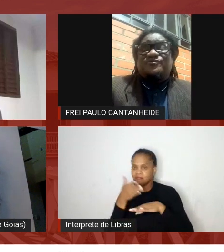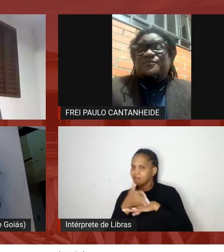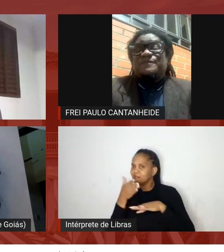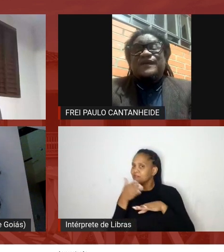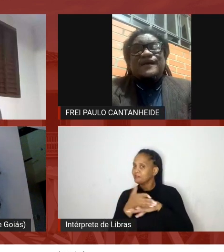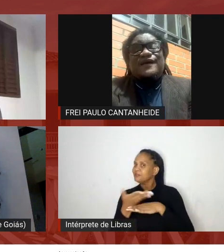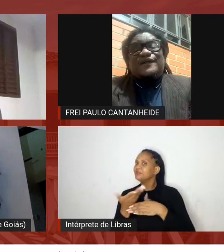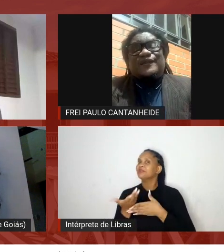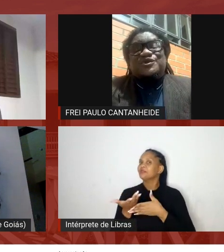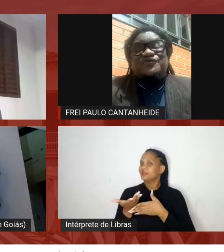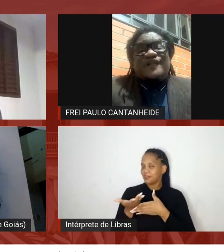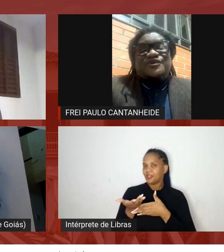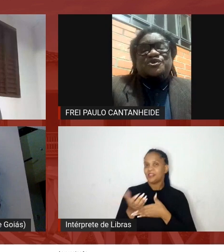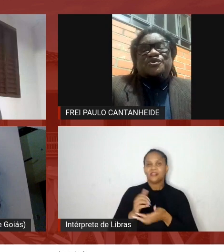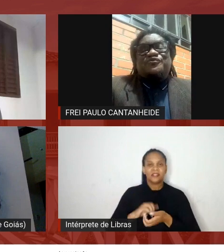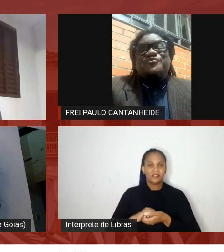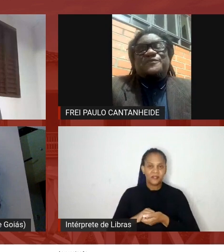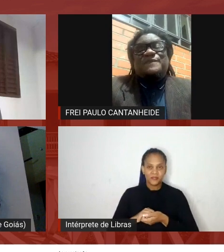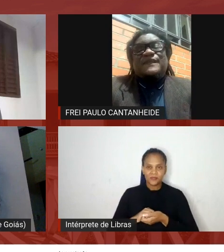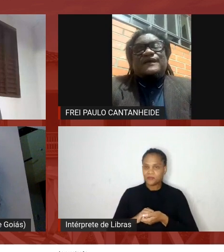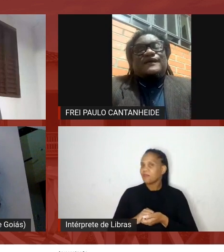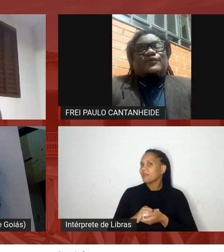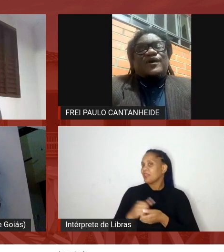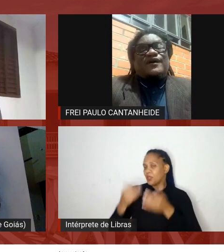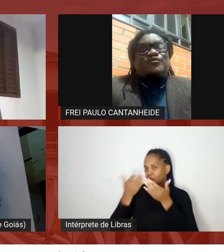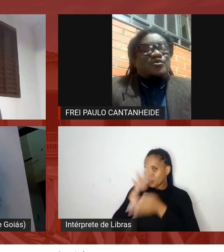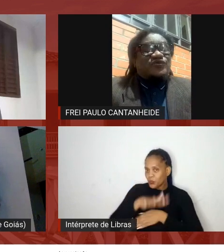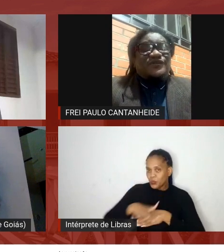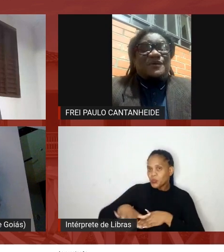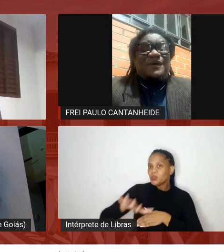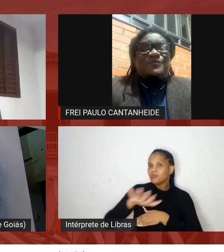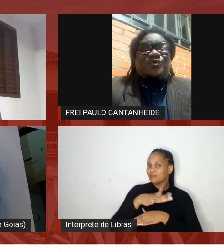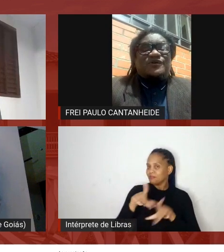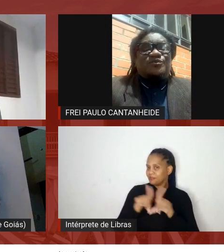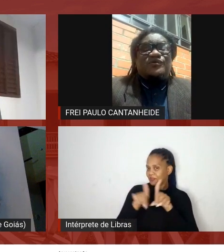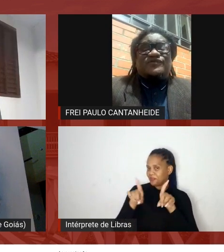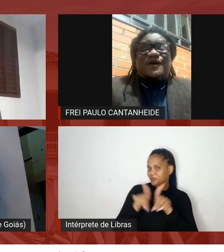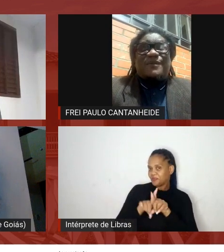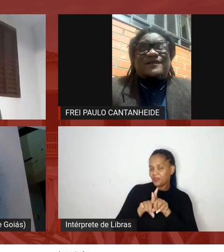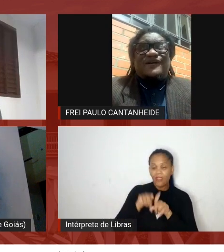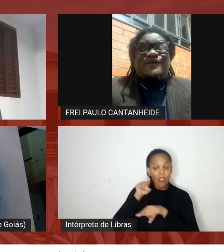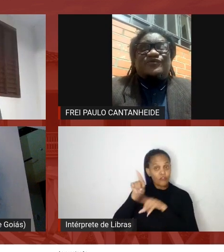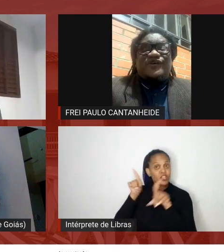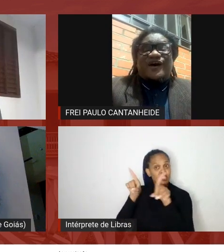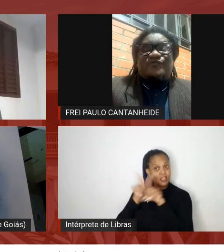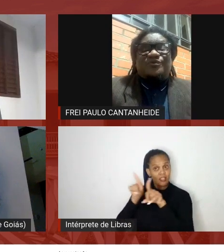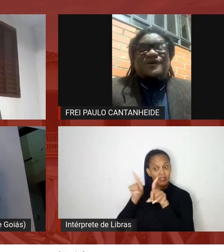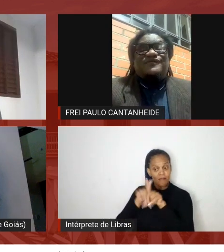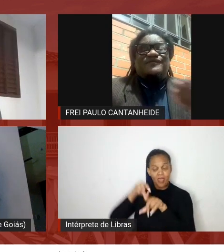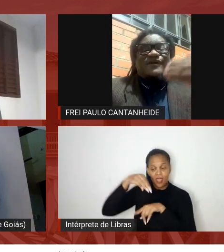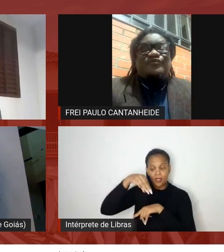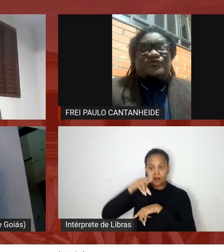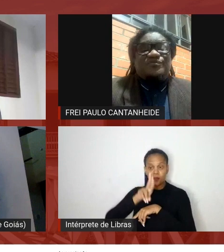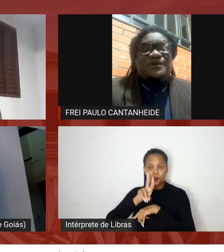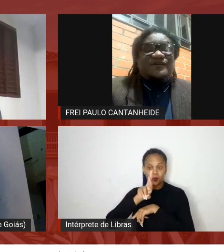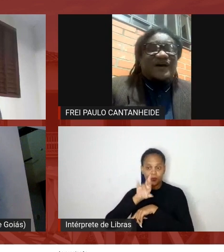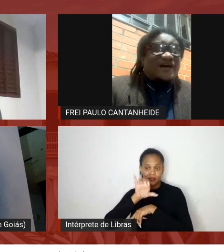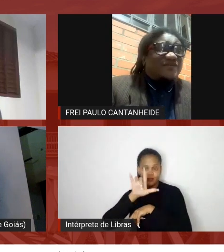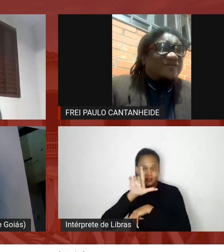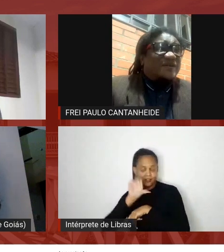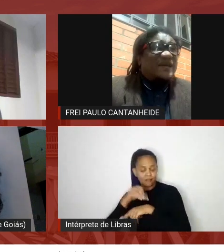espaço legislativo e você também Murilo com esse trabalho incansável de dar